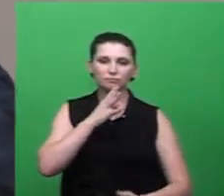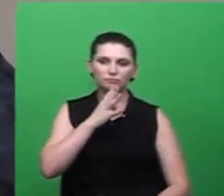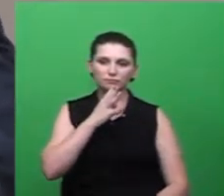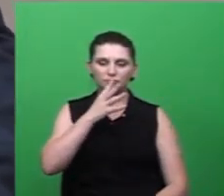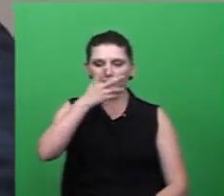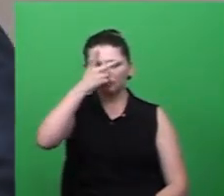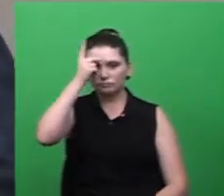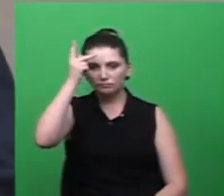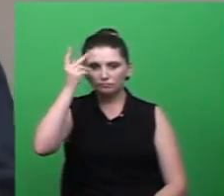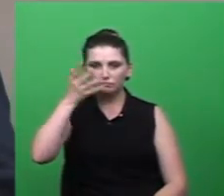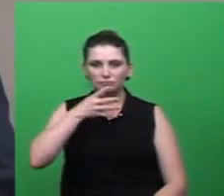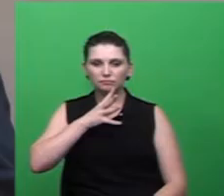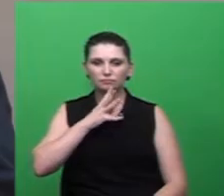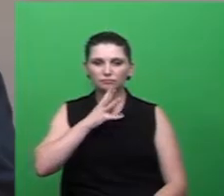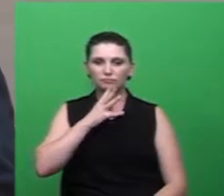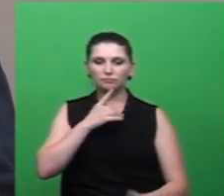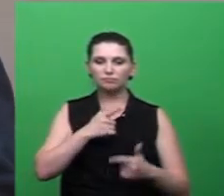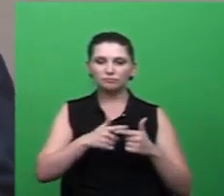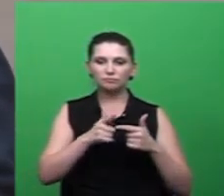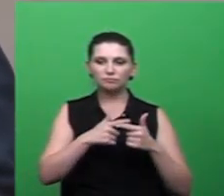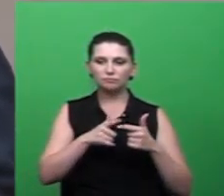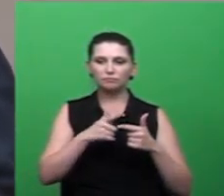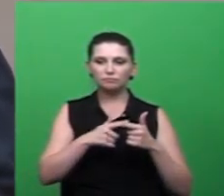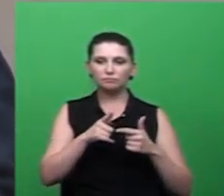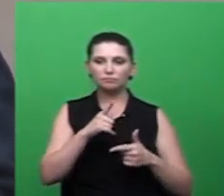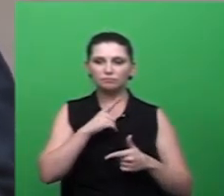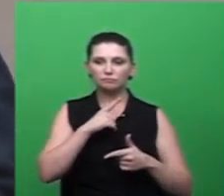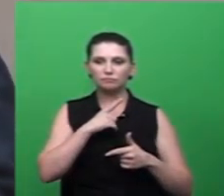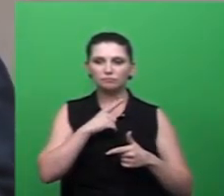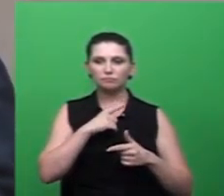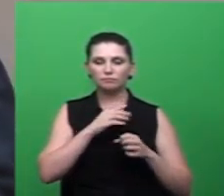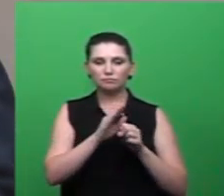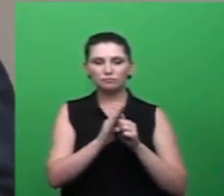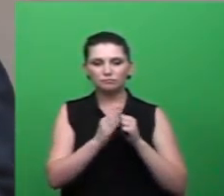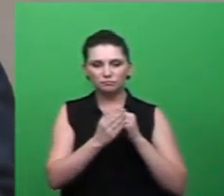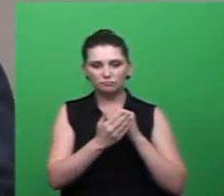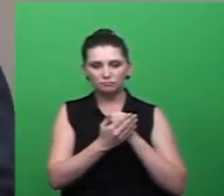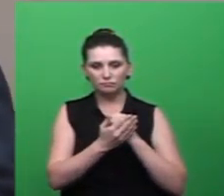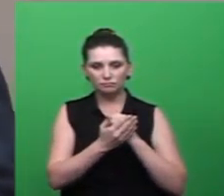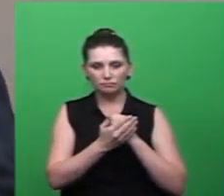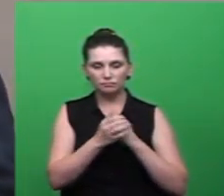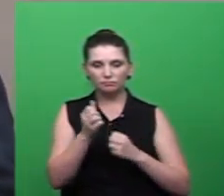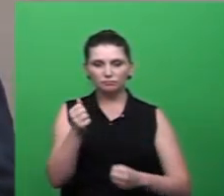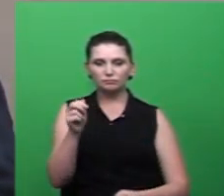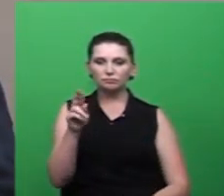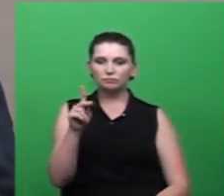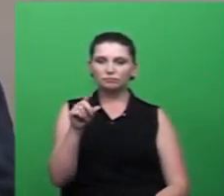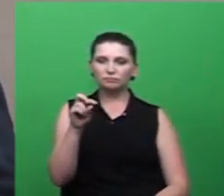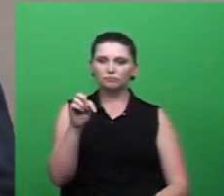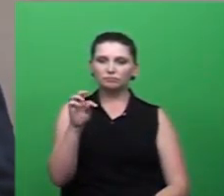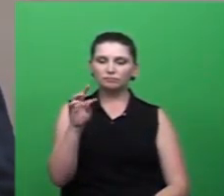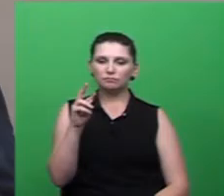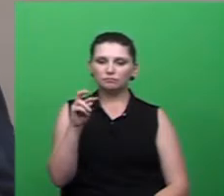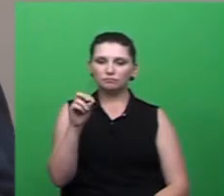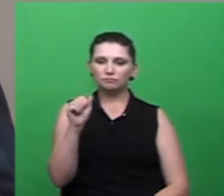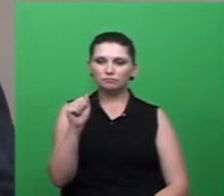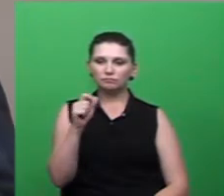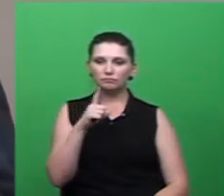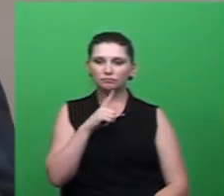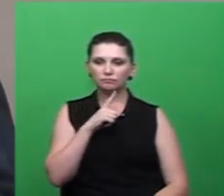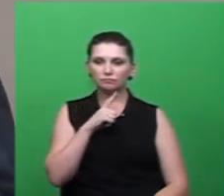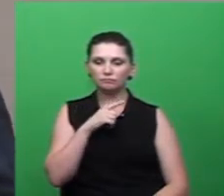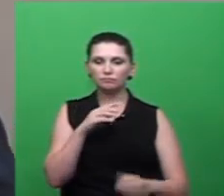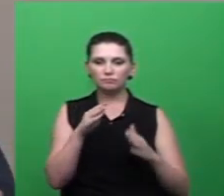conhece tem um abriu no bairro brasileiro no bairro argentina uma casa que estourou